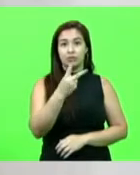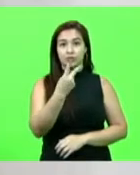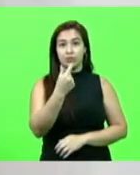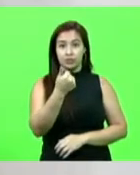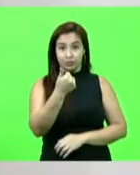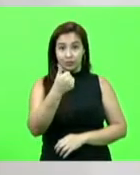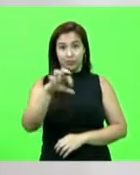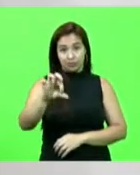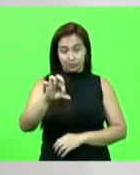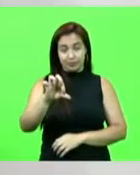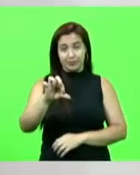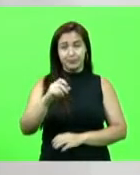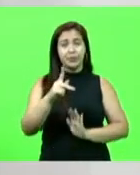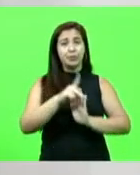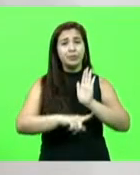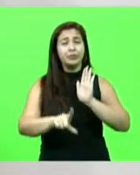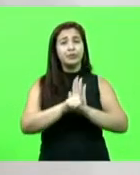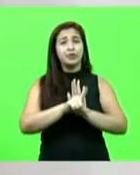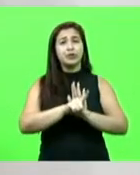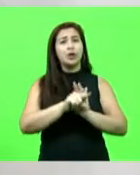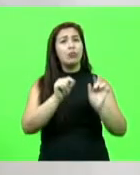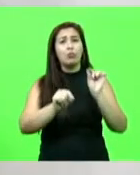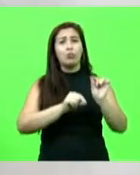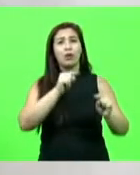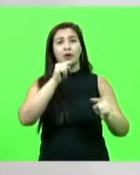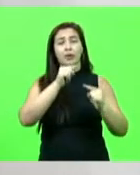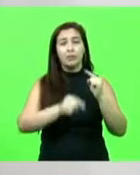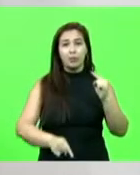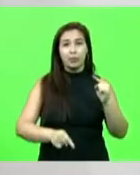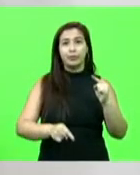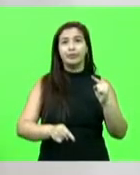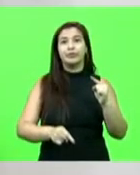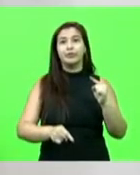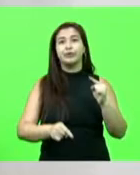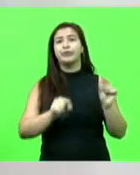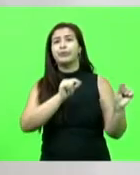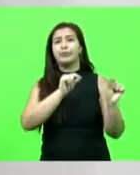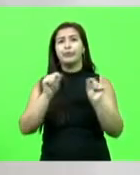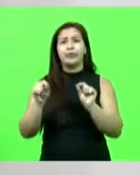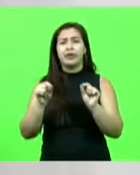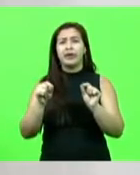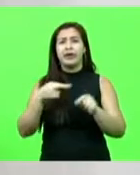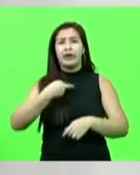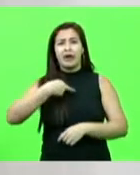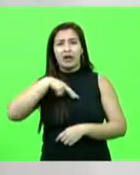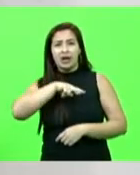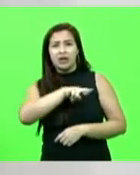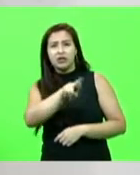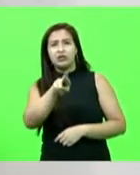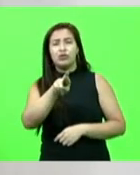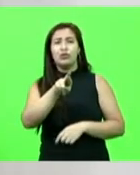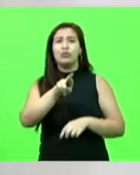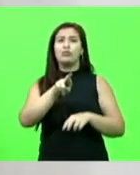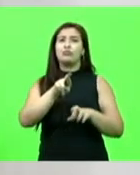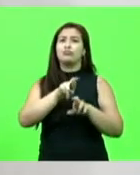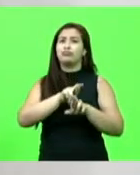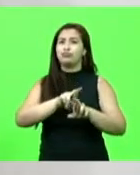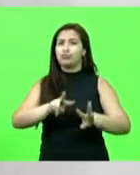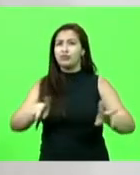projeto de lei, nós proibimos o vilipêndio de dogmas e crenças relativos à religião cristã sob forma de sátira,